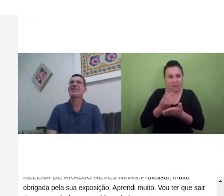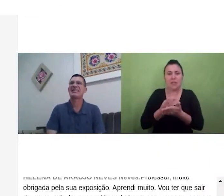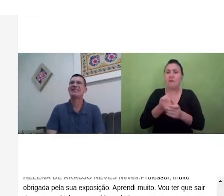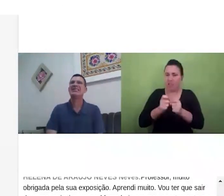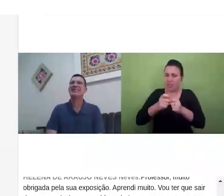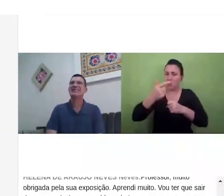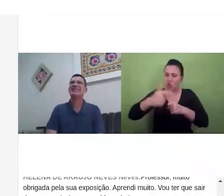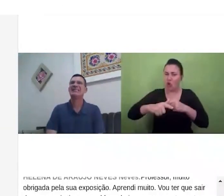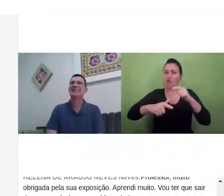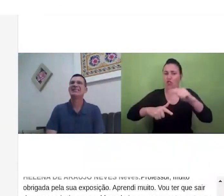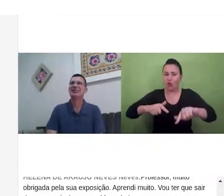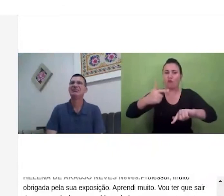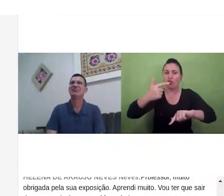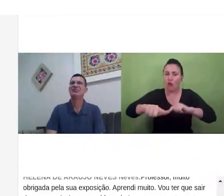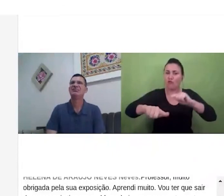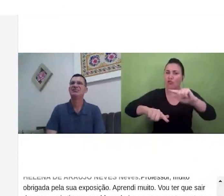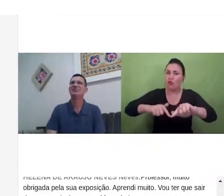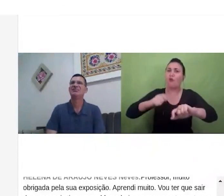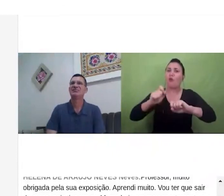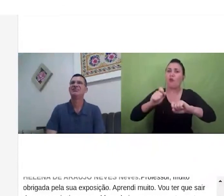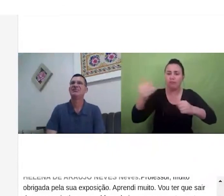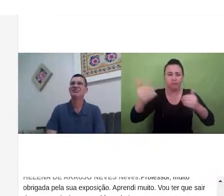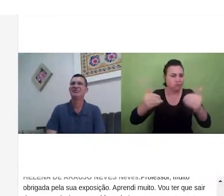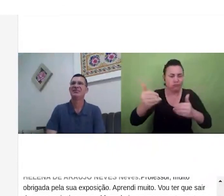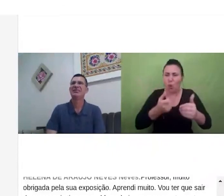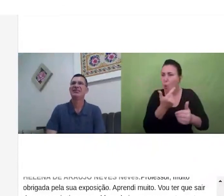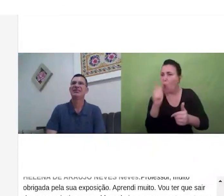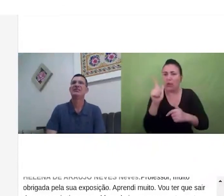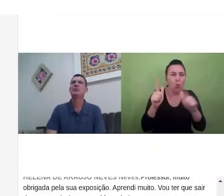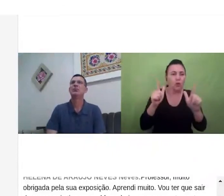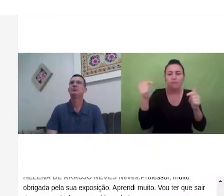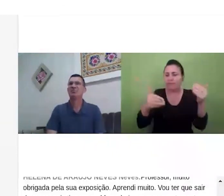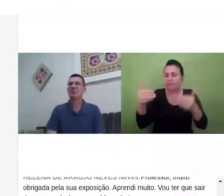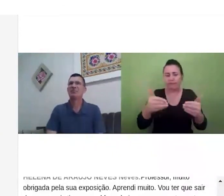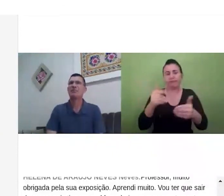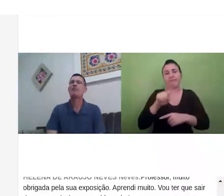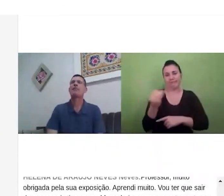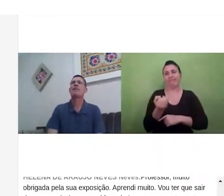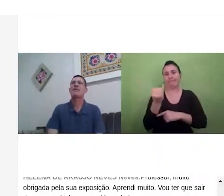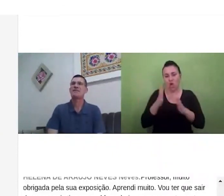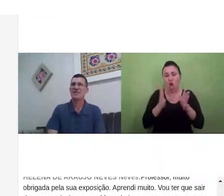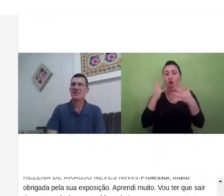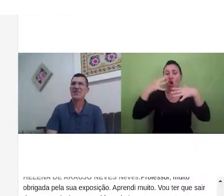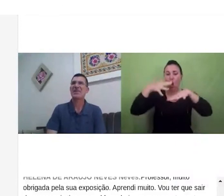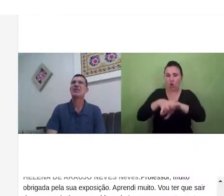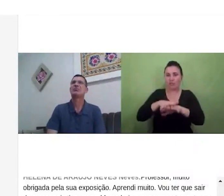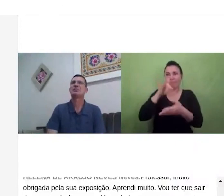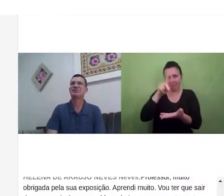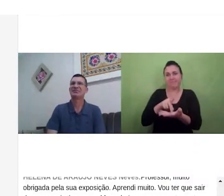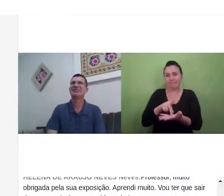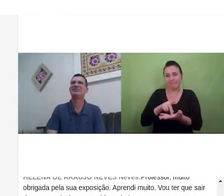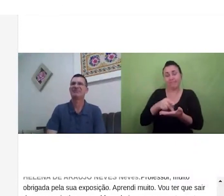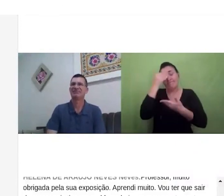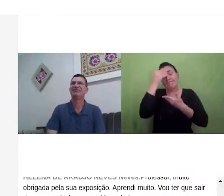também isso é inclusão de verdade então a gente gostaria de agradecer e